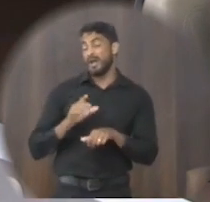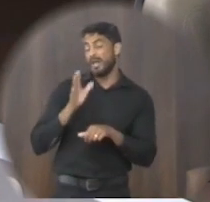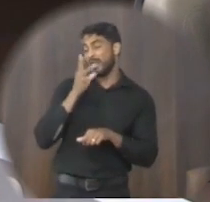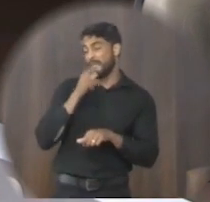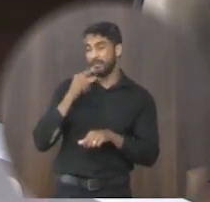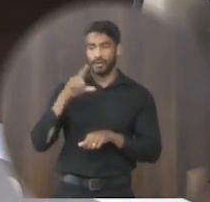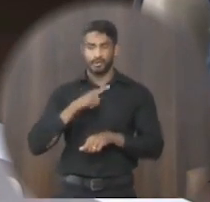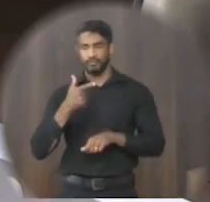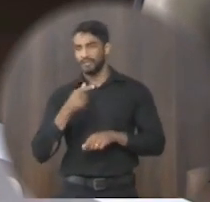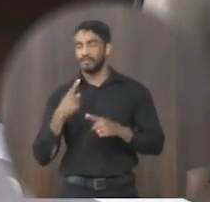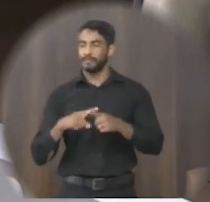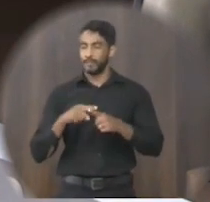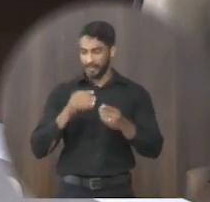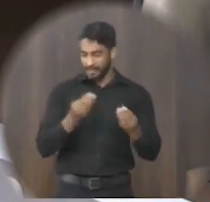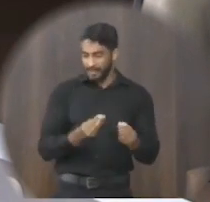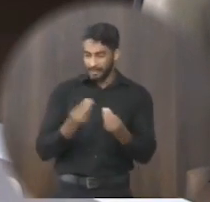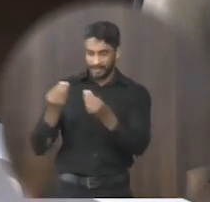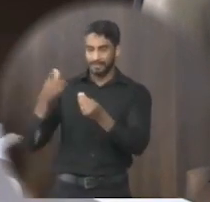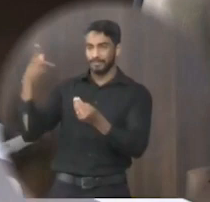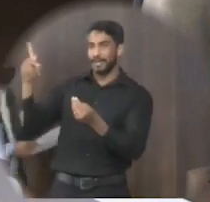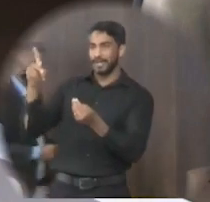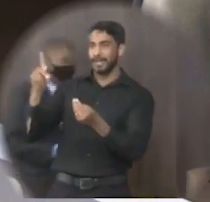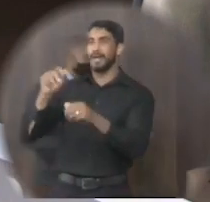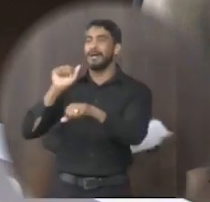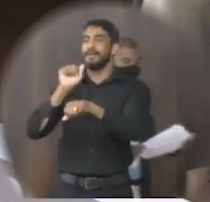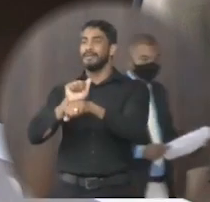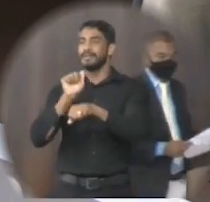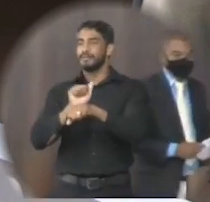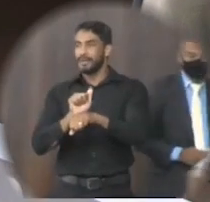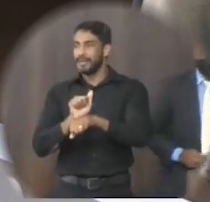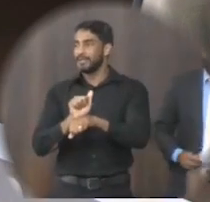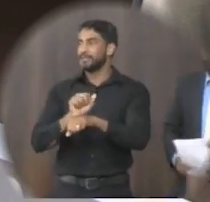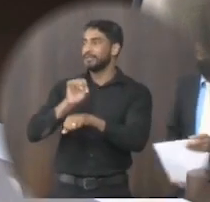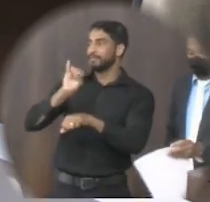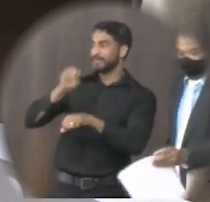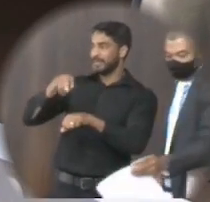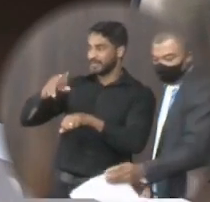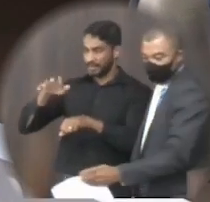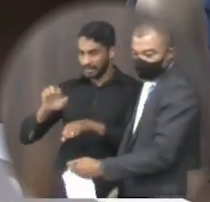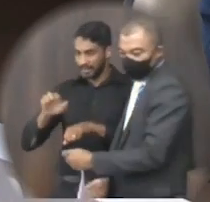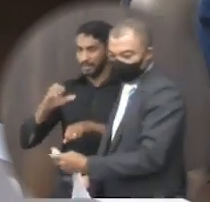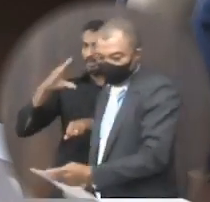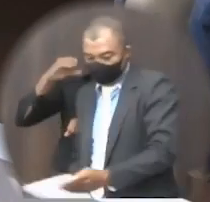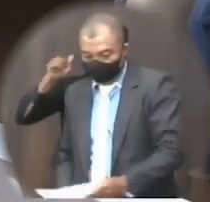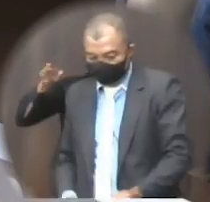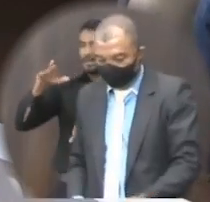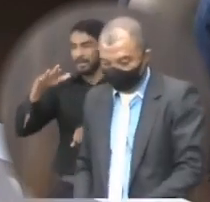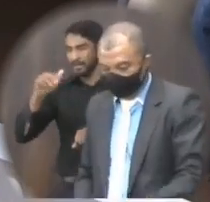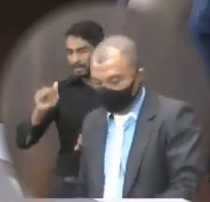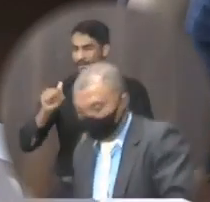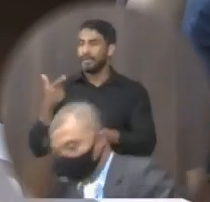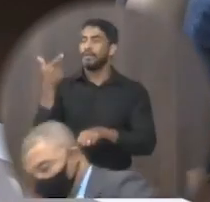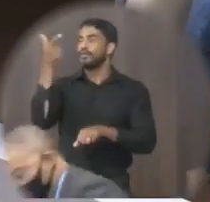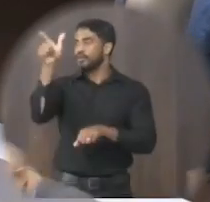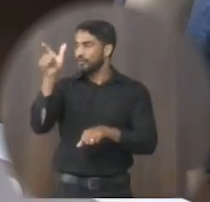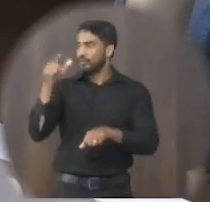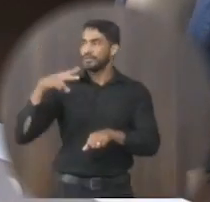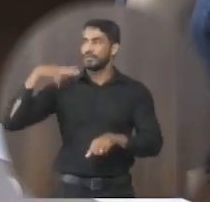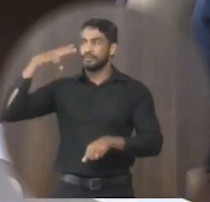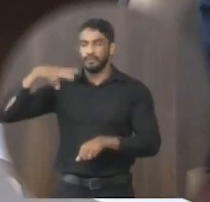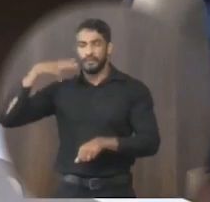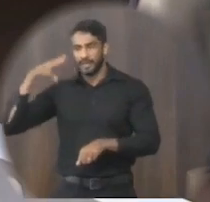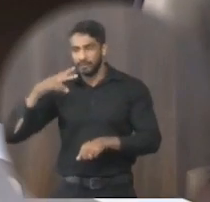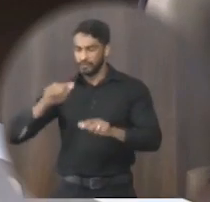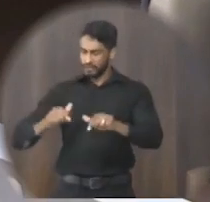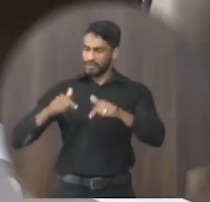na hora que parte daqui para lá que quanto tempo que a Slane que a Carmelina e com demais vereadores